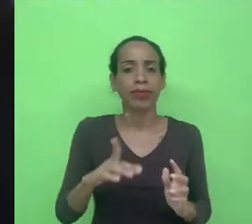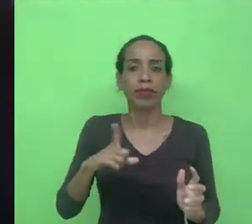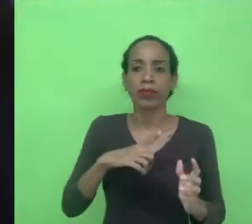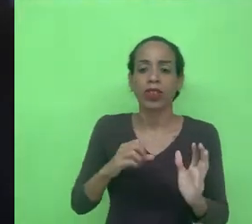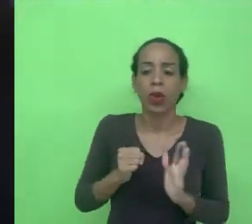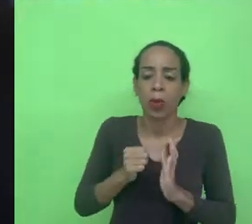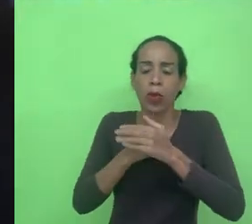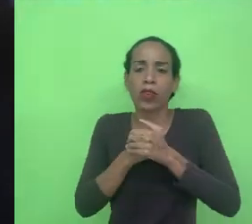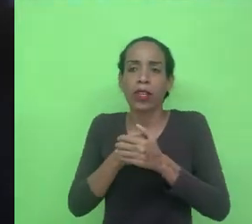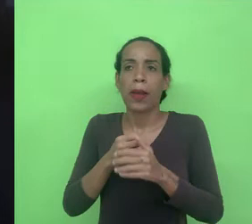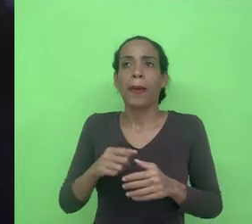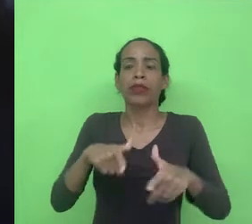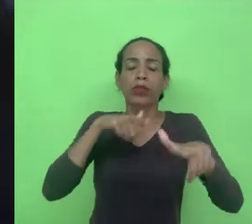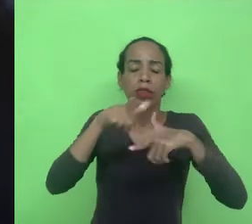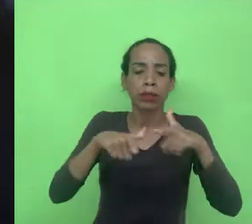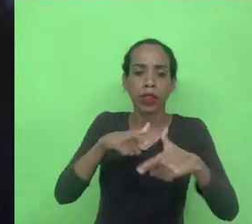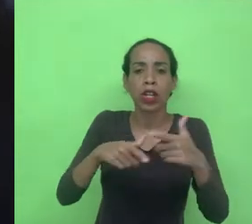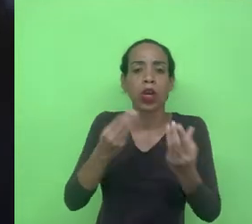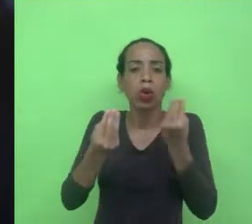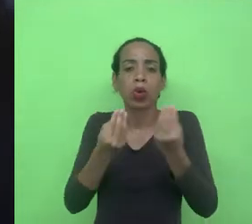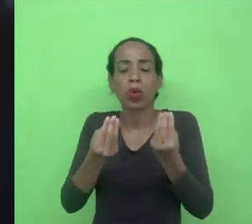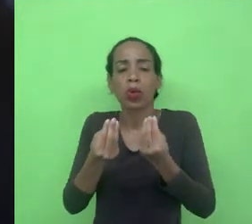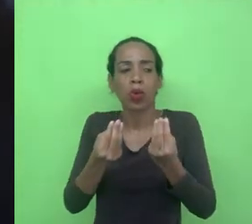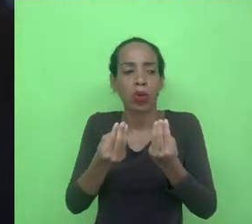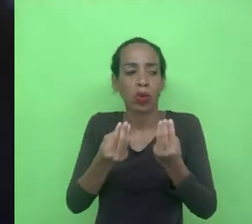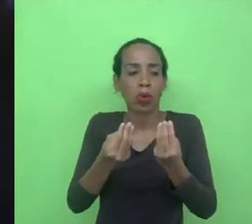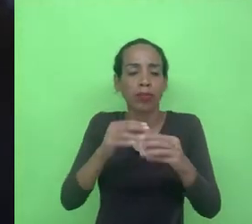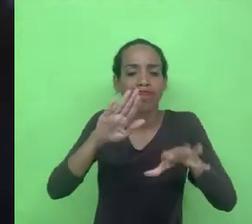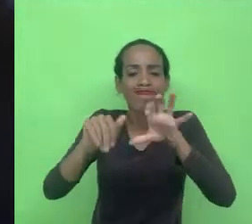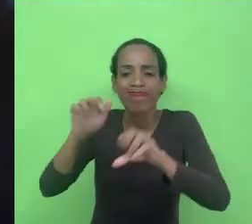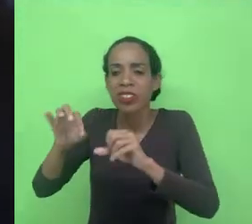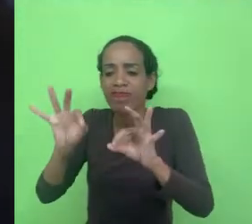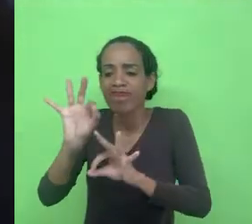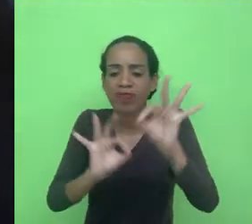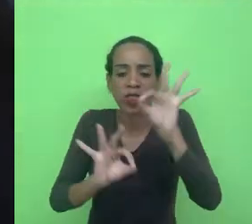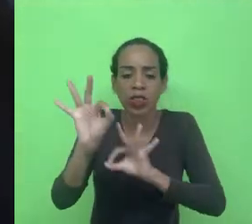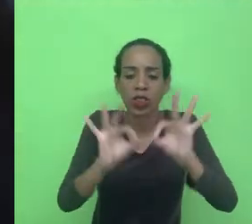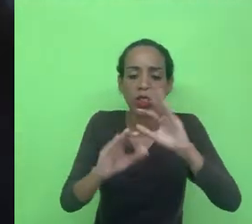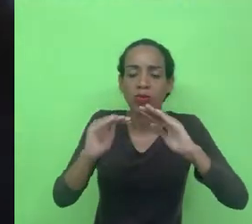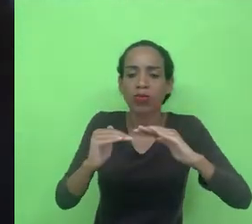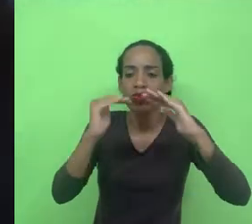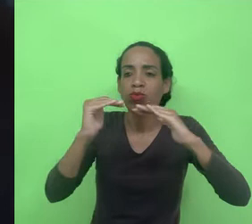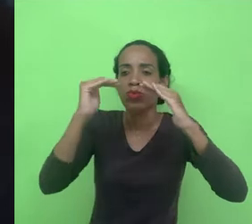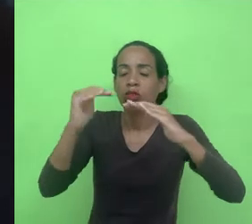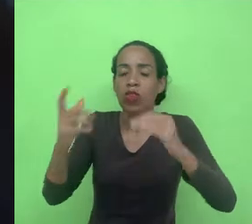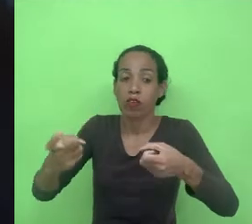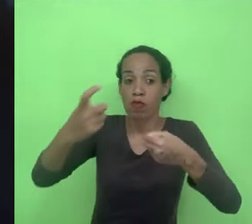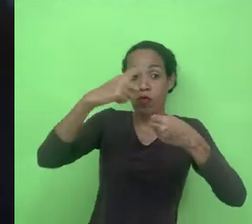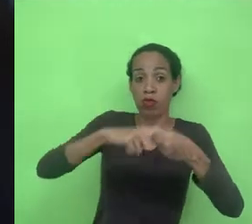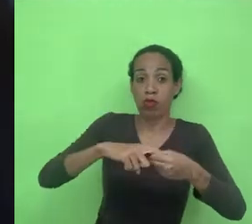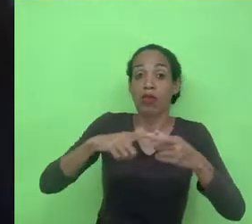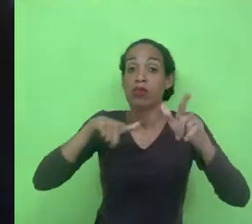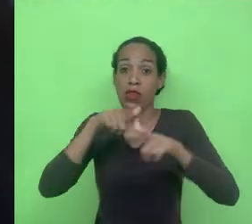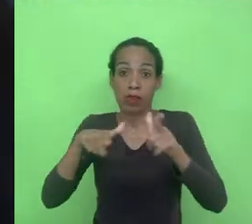privacidade do trabalhador como os dados colhidos estão sendo estruturados e processados para voltar como benefício para esses trabalhadores